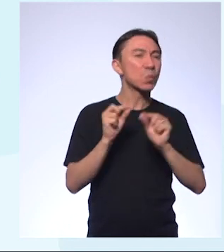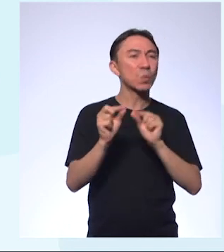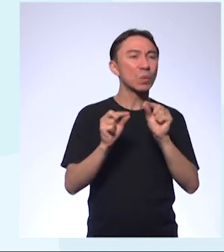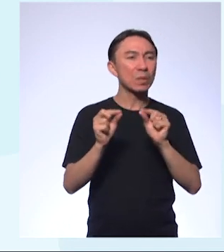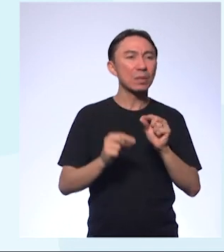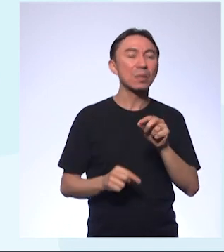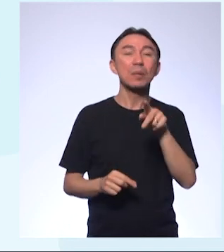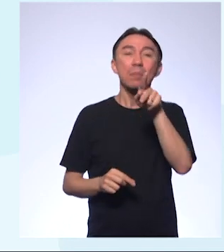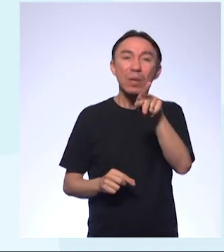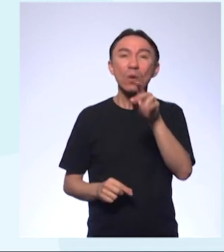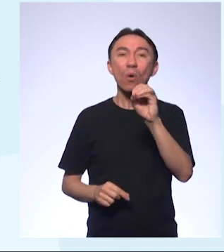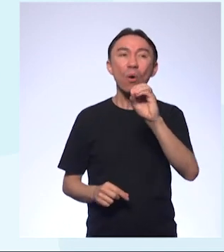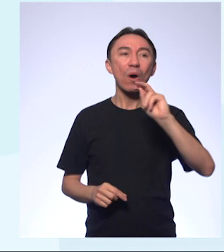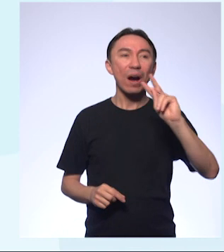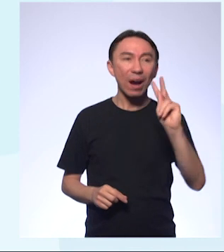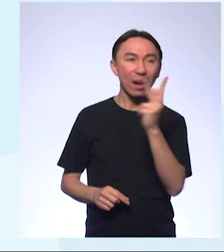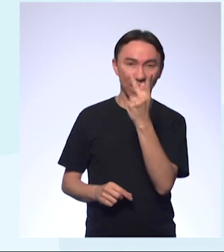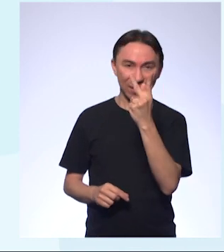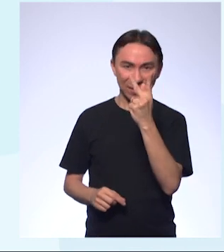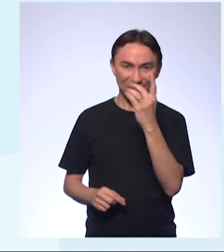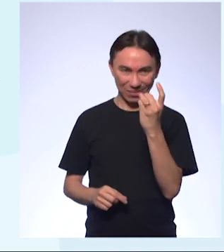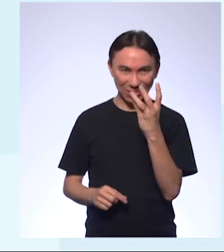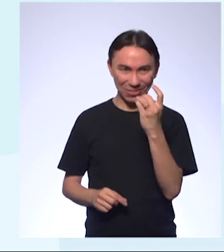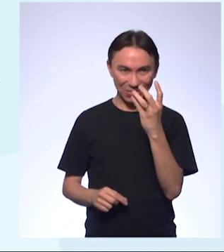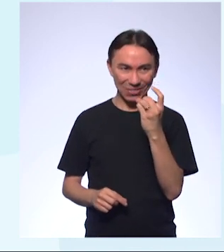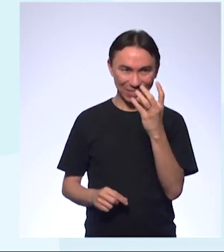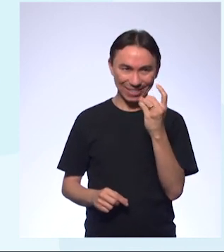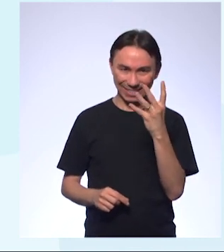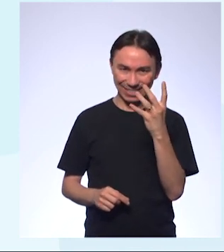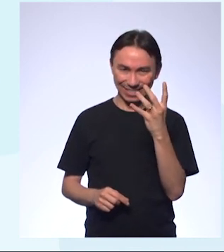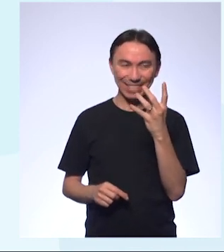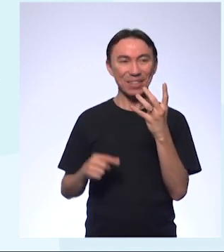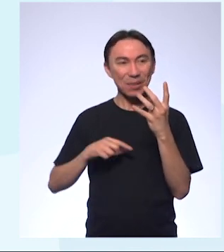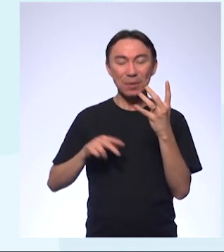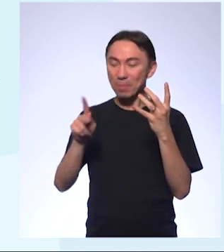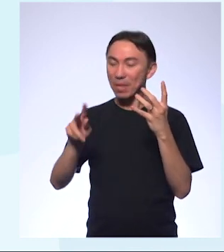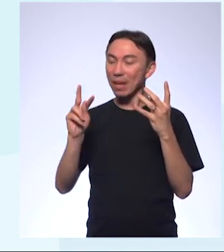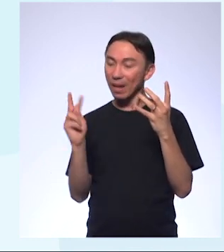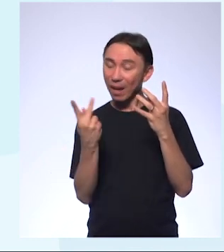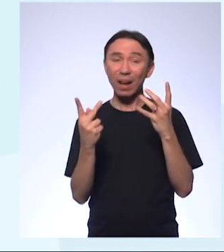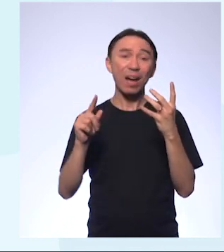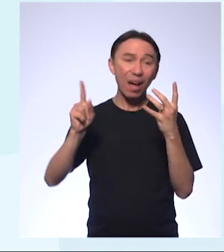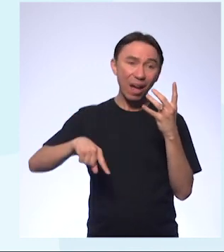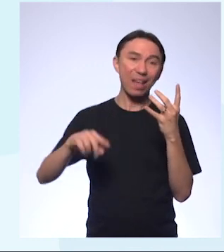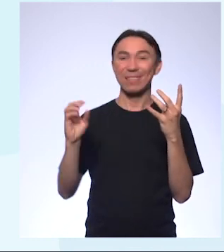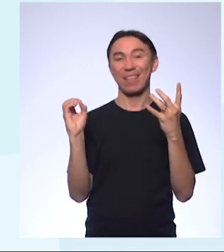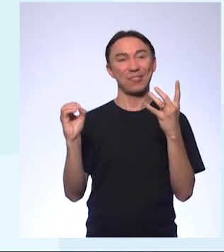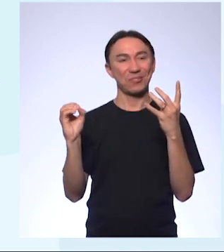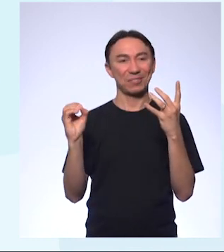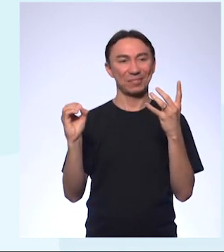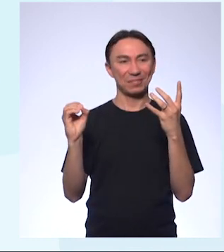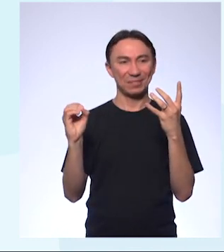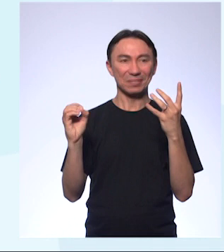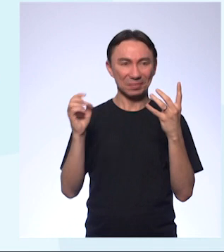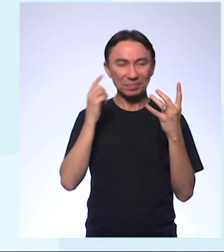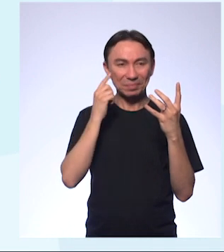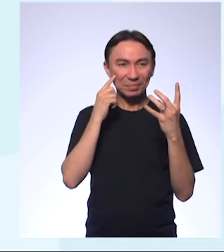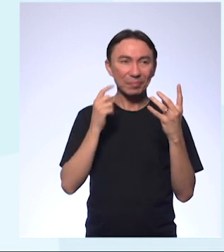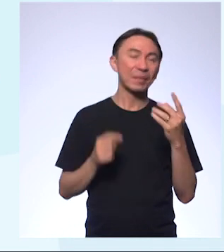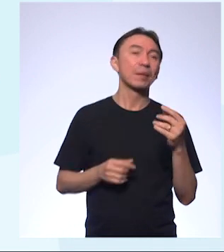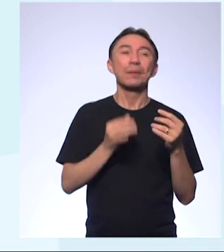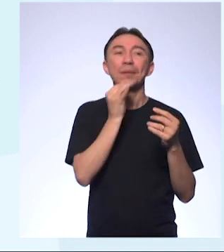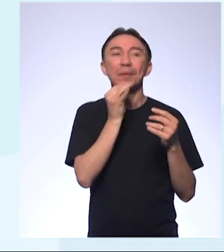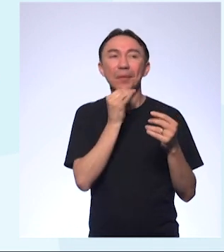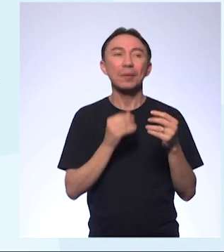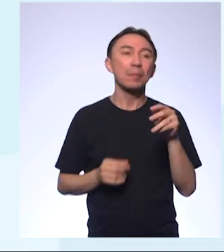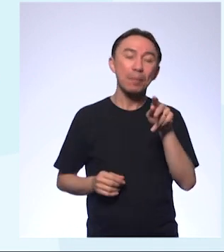pOH 14, o pH é zero. Quando eu tenho o pOH 9, o pH é 5. Quando eu tenho